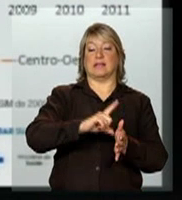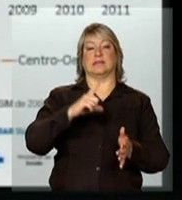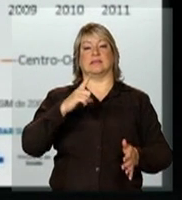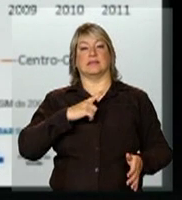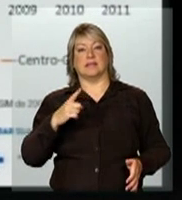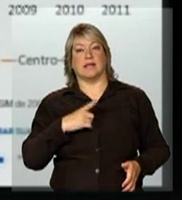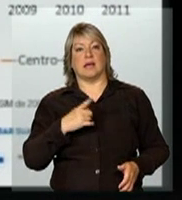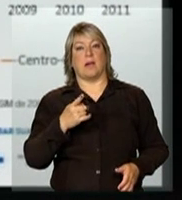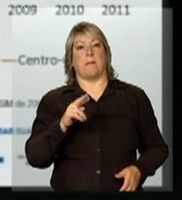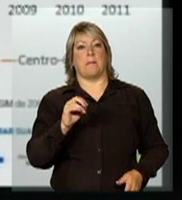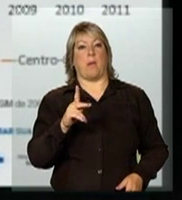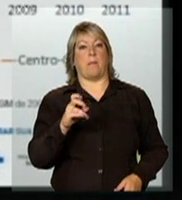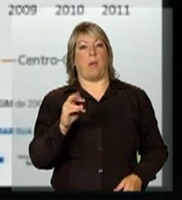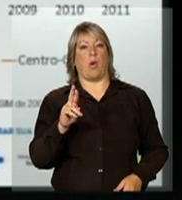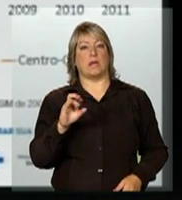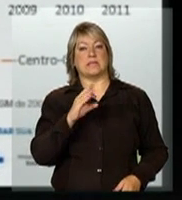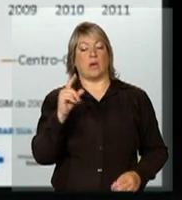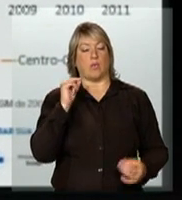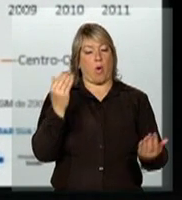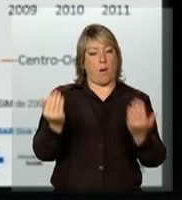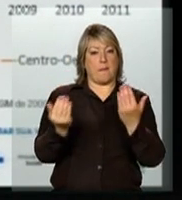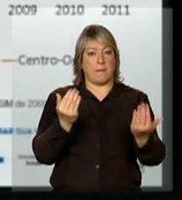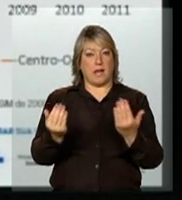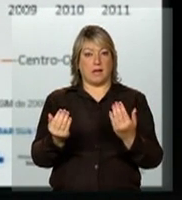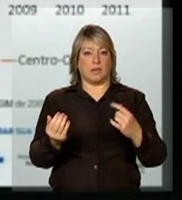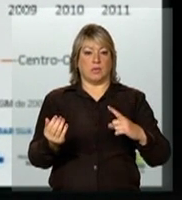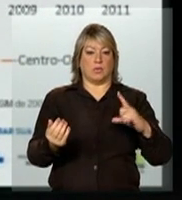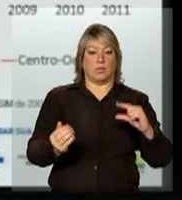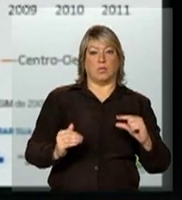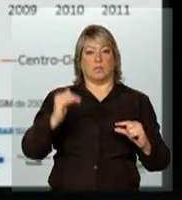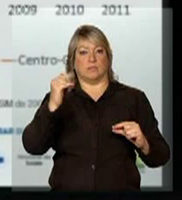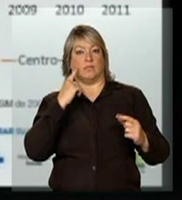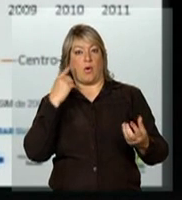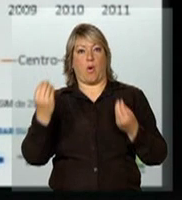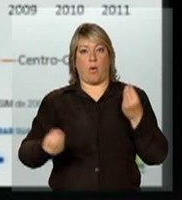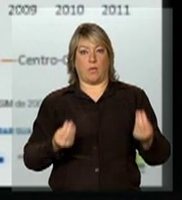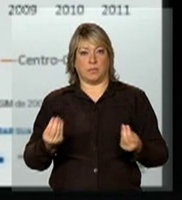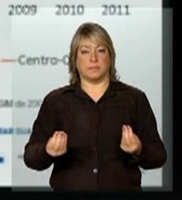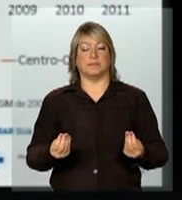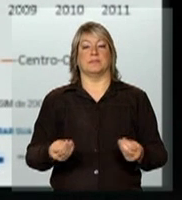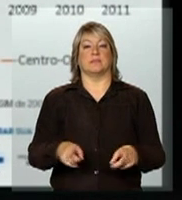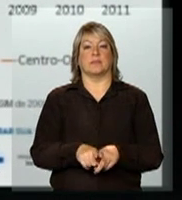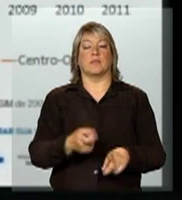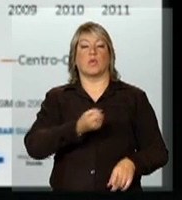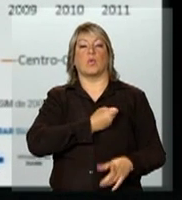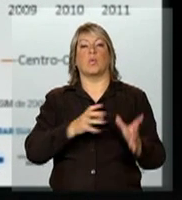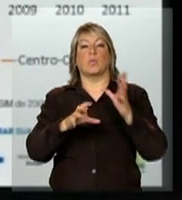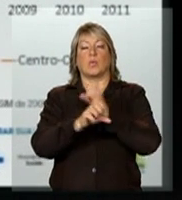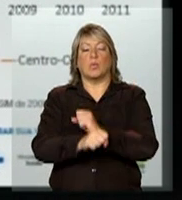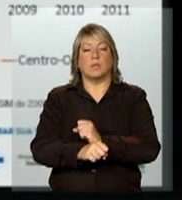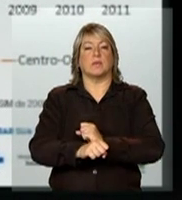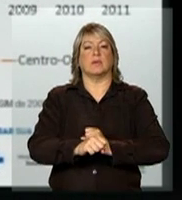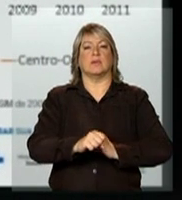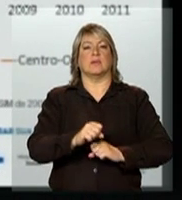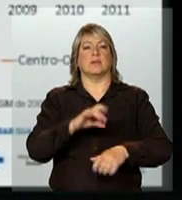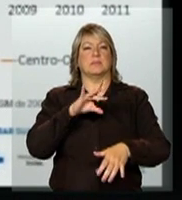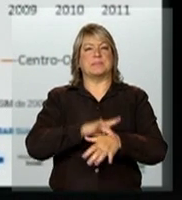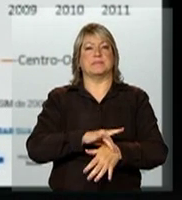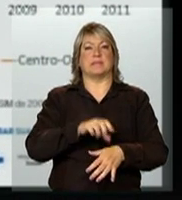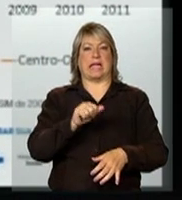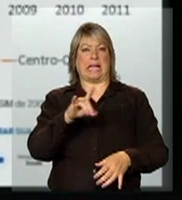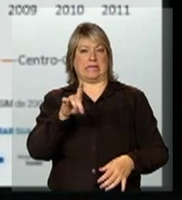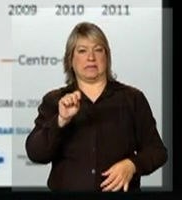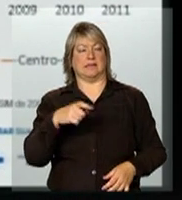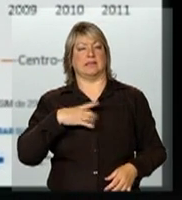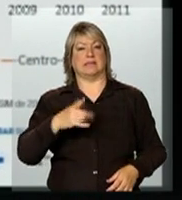proporção sempre que um aumenta o outro diminui, aqui na taxa, a gente, a taxa é o número de casos de AIDS por um grupo populacional de